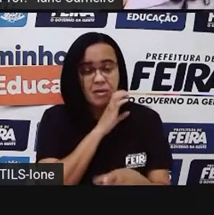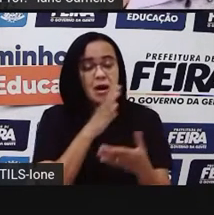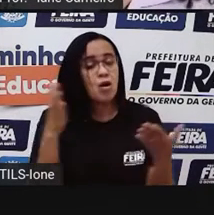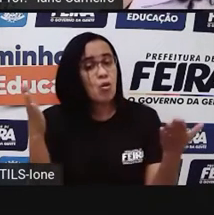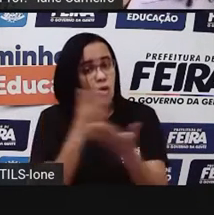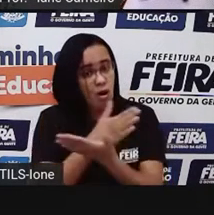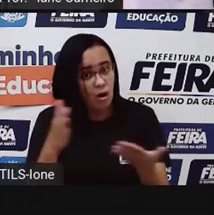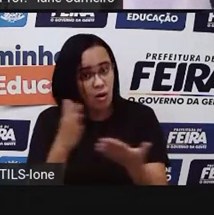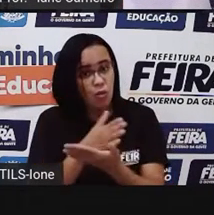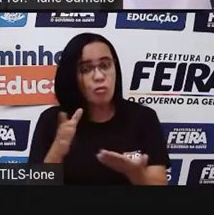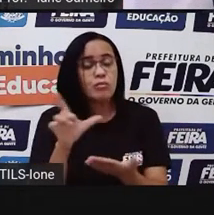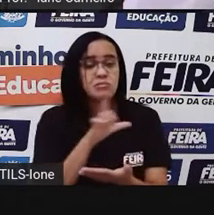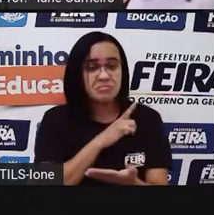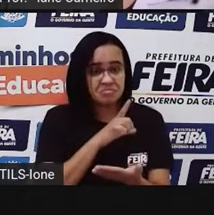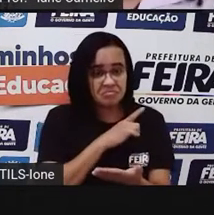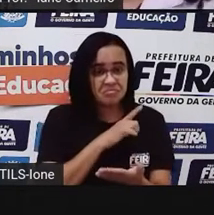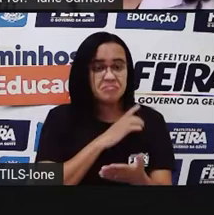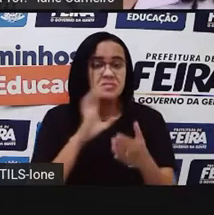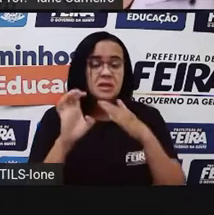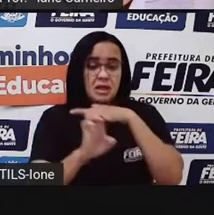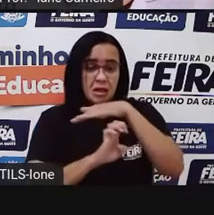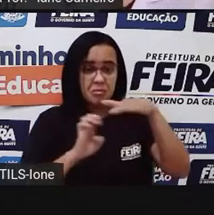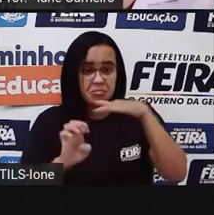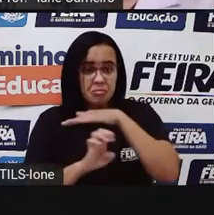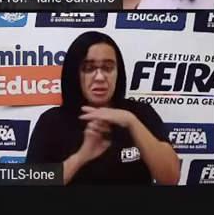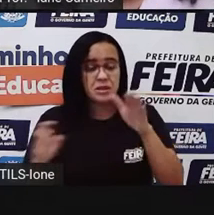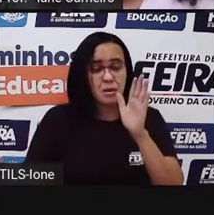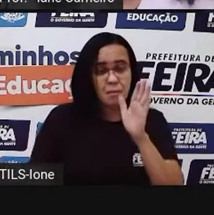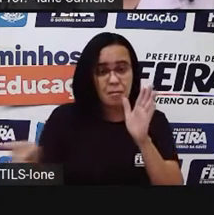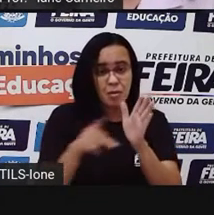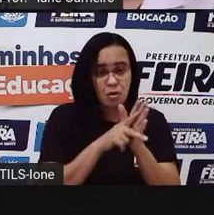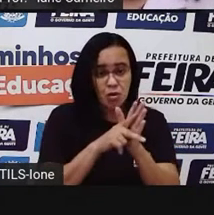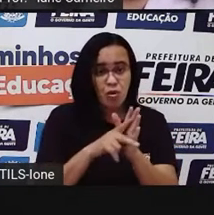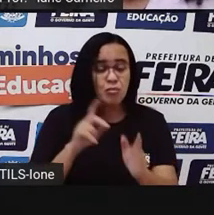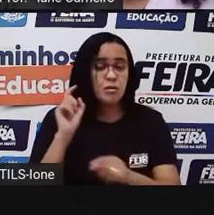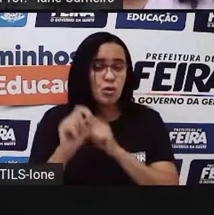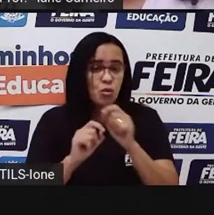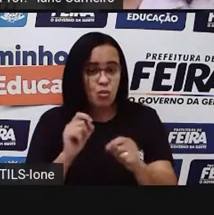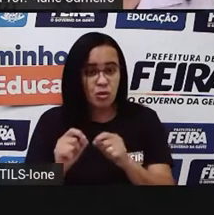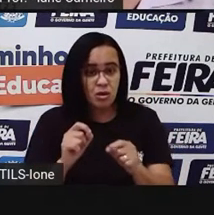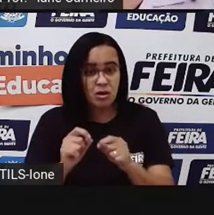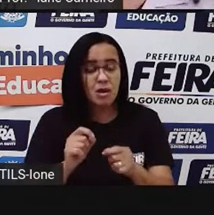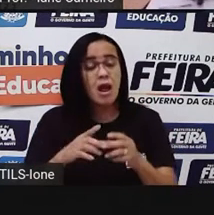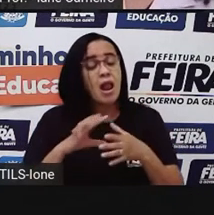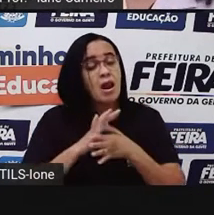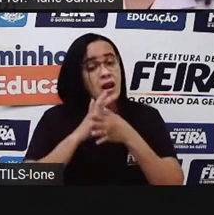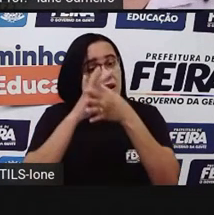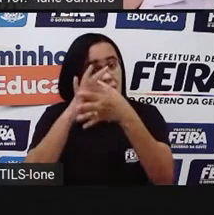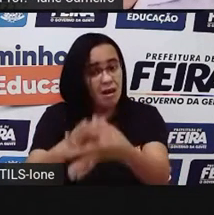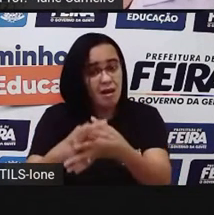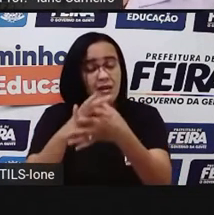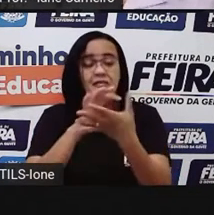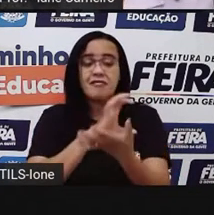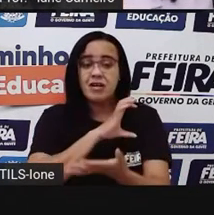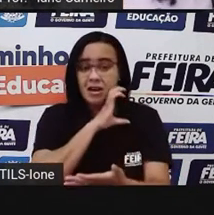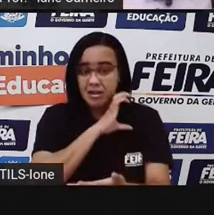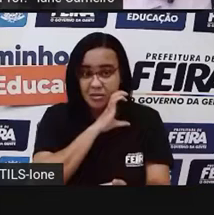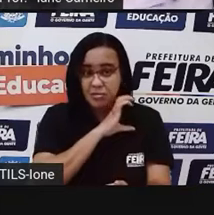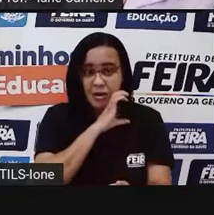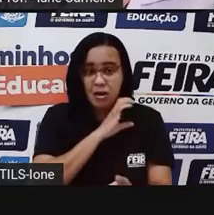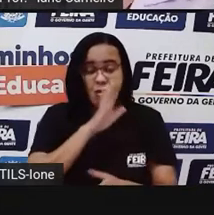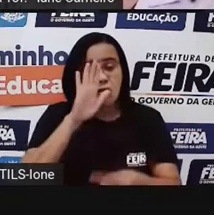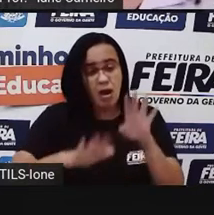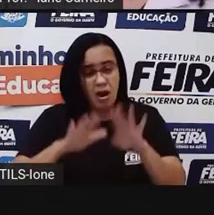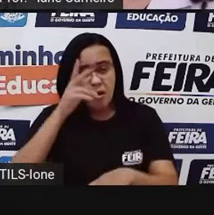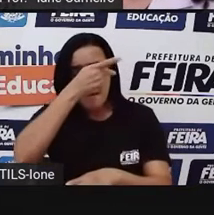já empresas especializadas para fazer transporte de animais, né? Então, quando algumas pessoas precisam viajar,